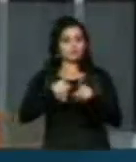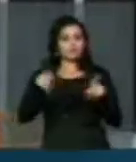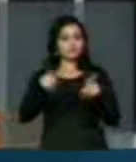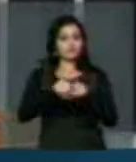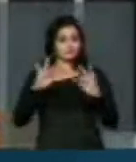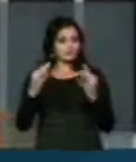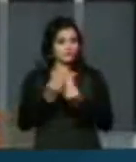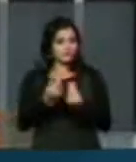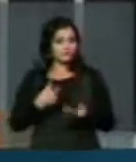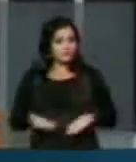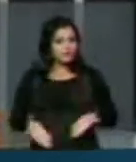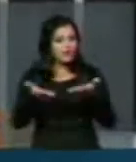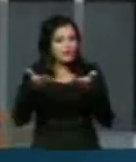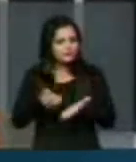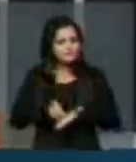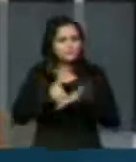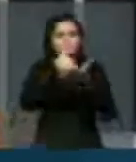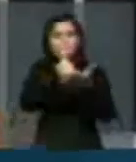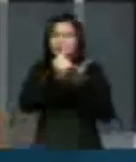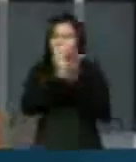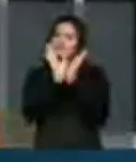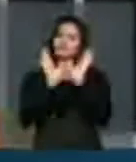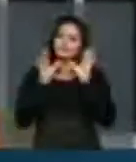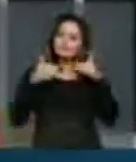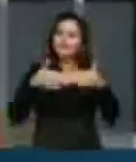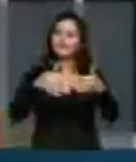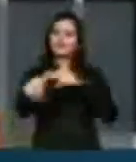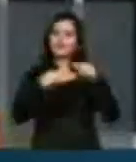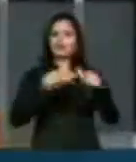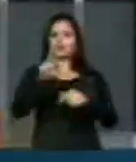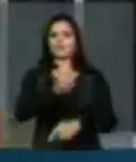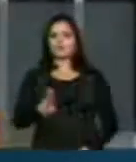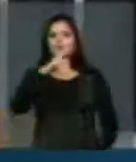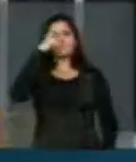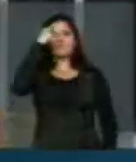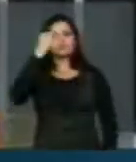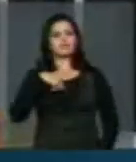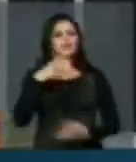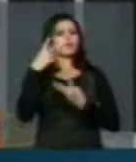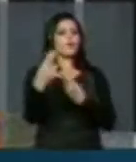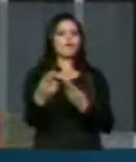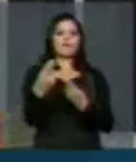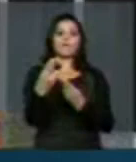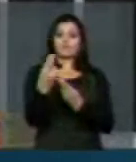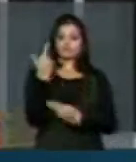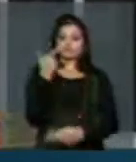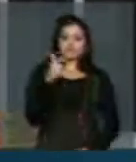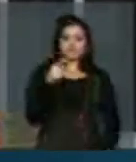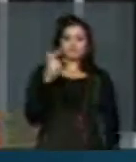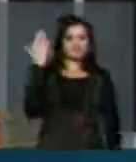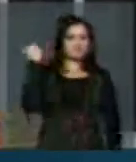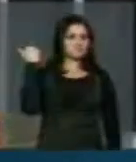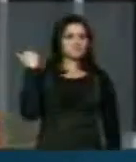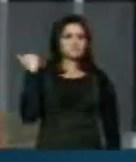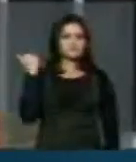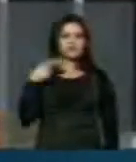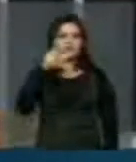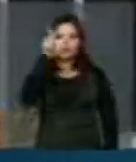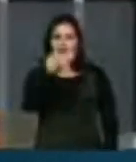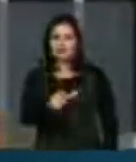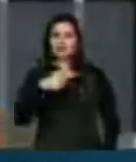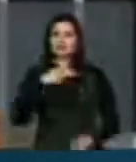investiu naquela universidade, como nenhuma outra gestão o fez. O Aloysio teve momentos de grande